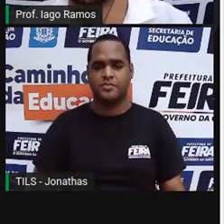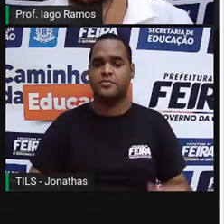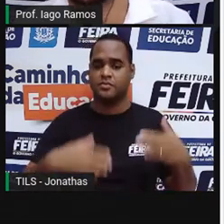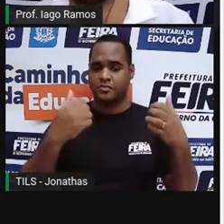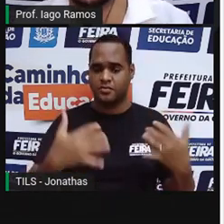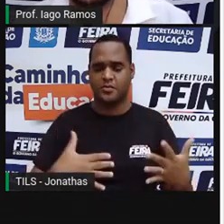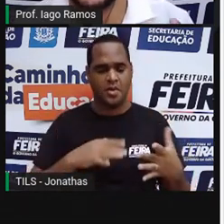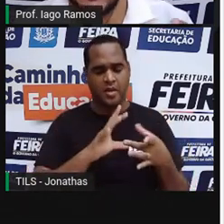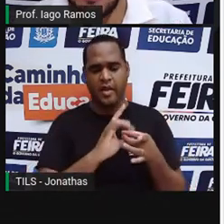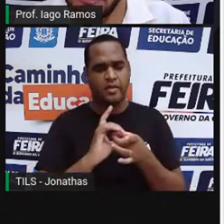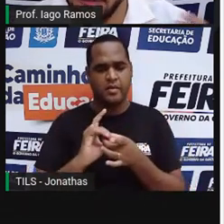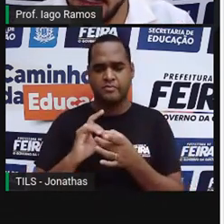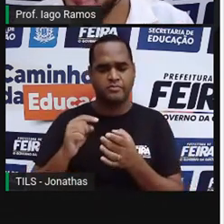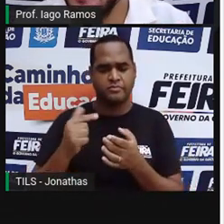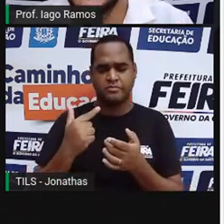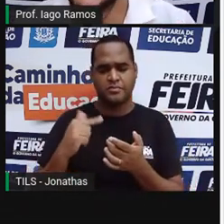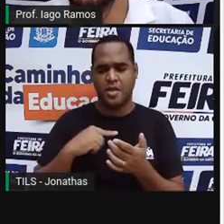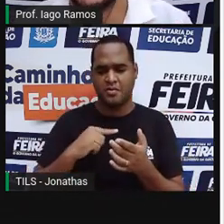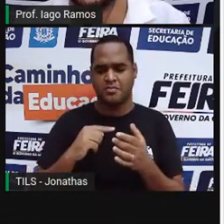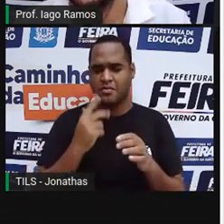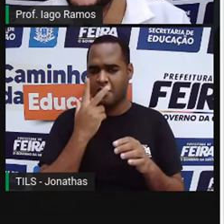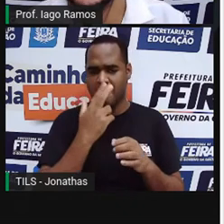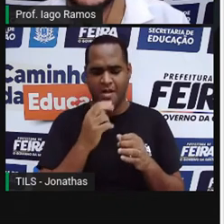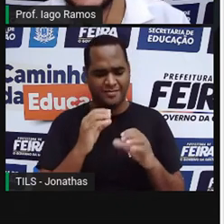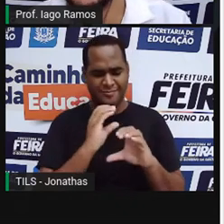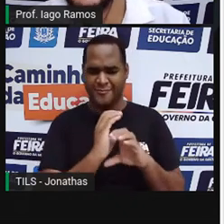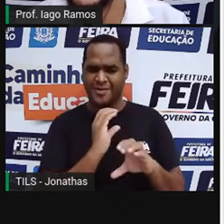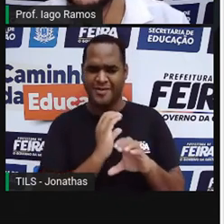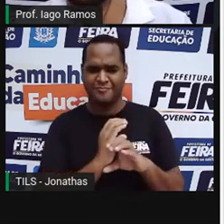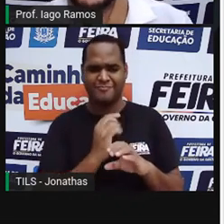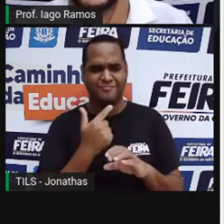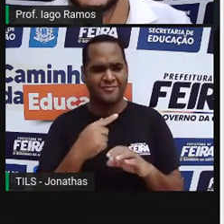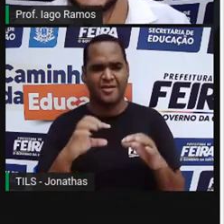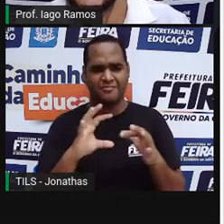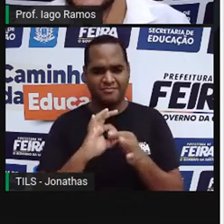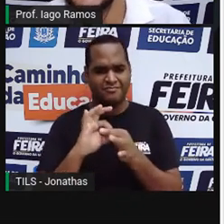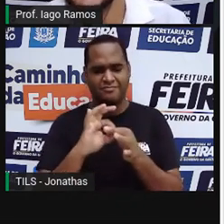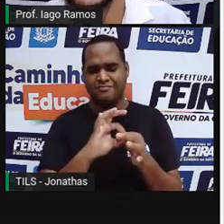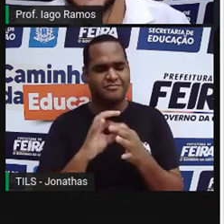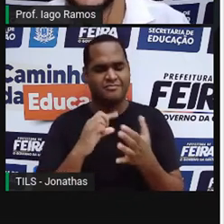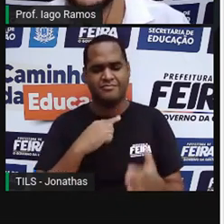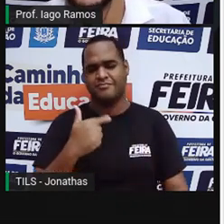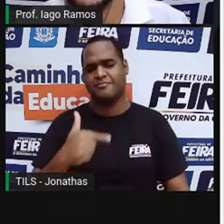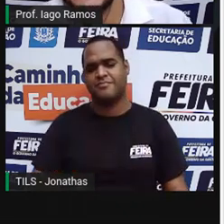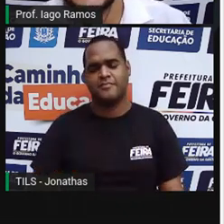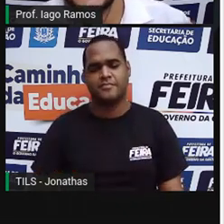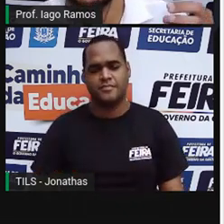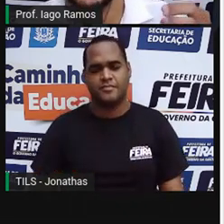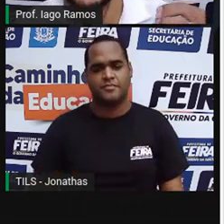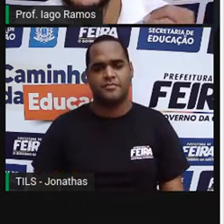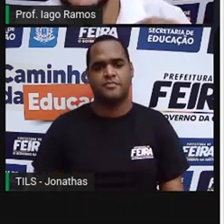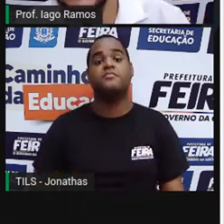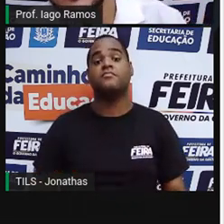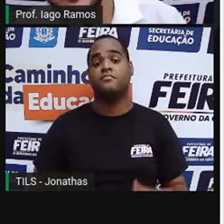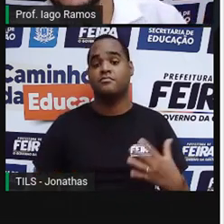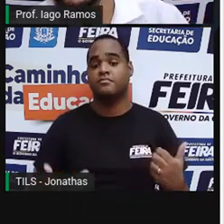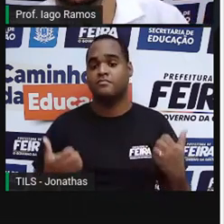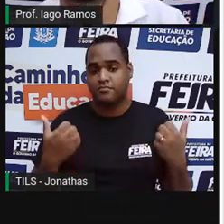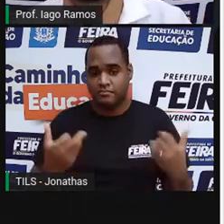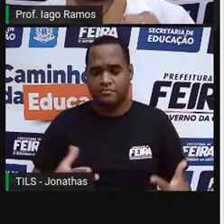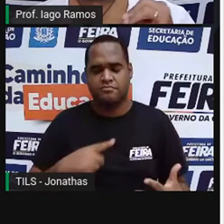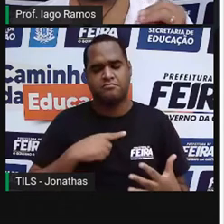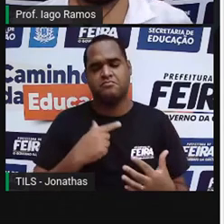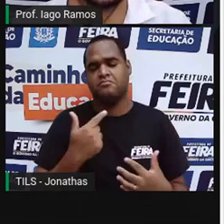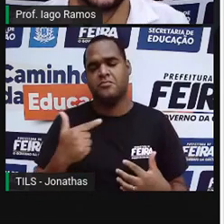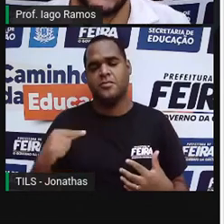há uma relação, nem há uma comunicação, nem há uma relação, certo? Então, não tendo